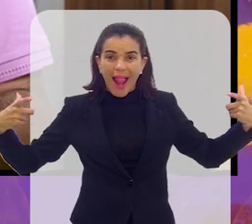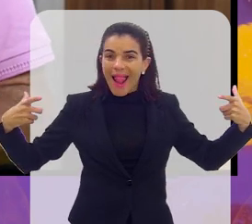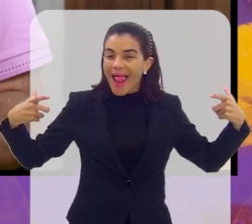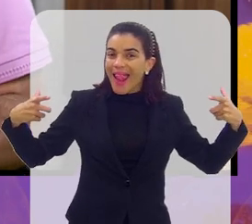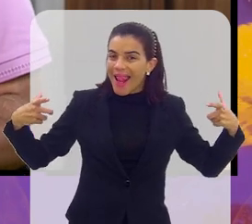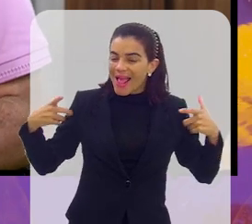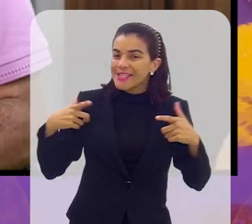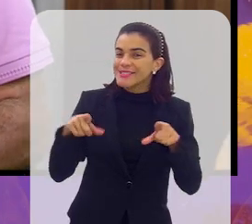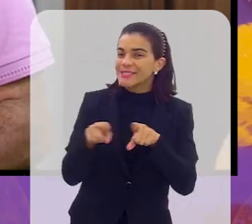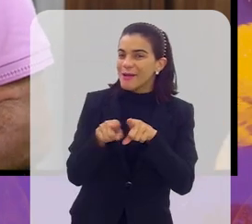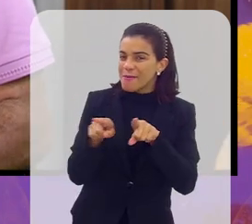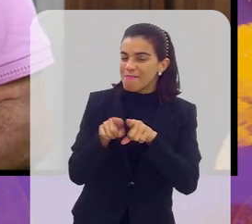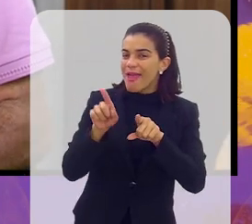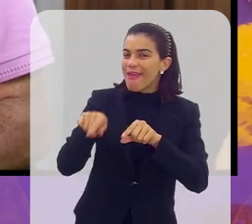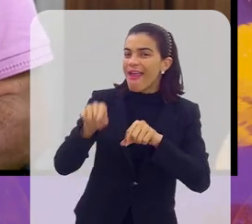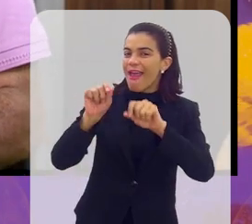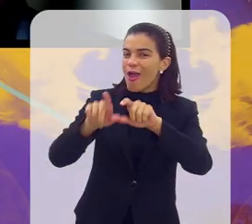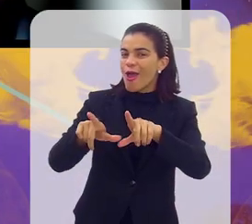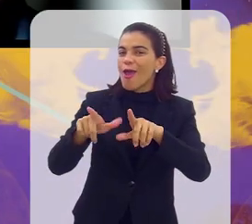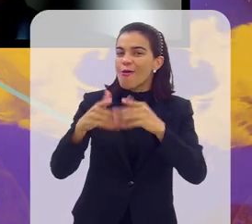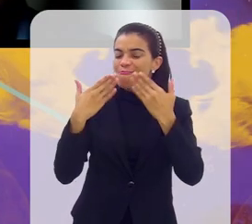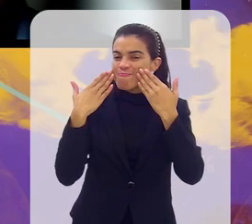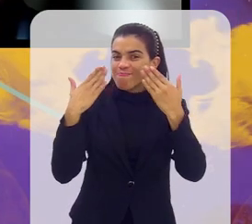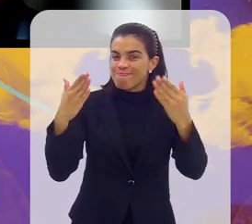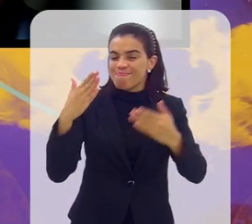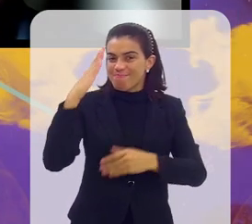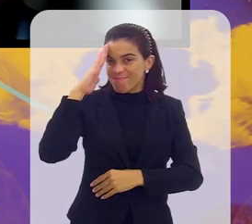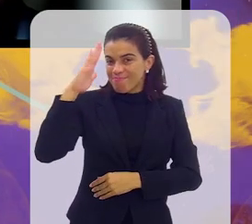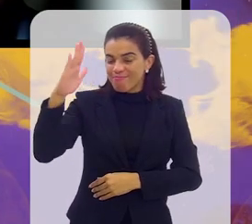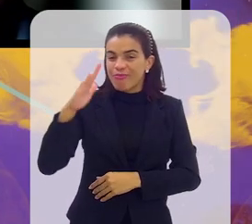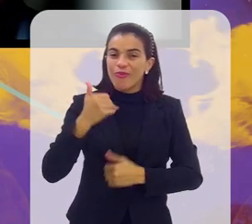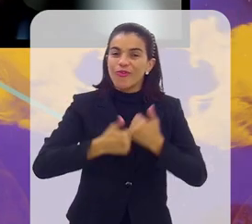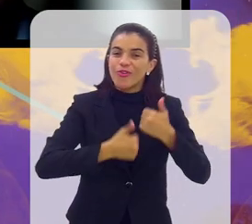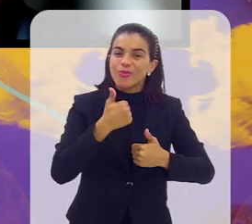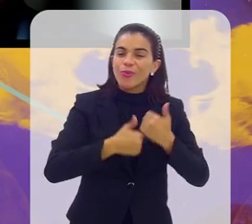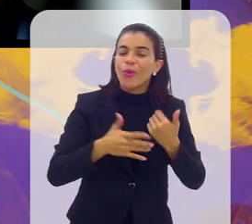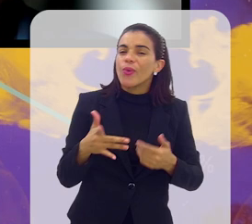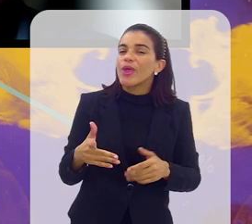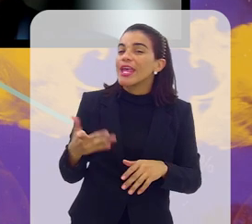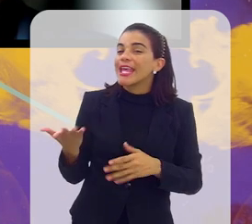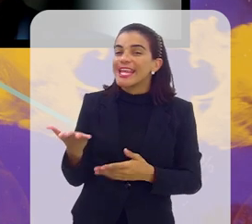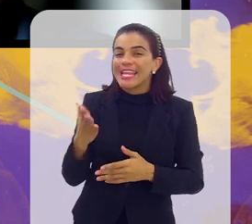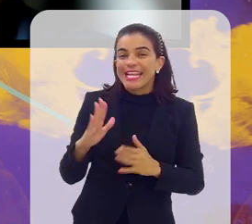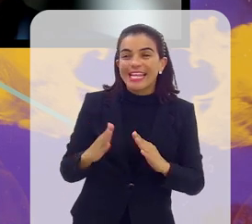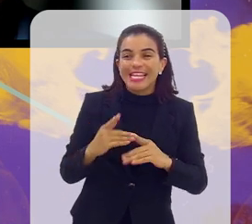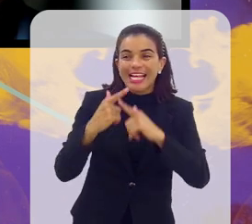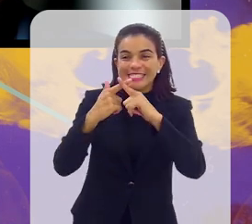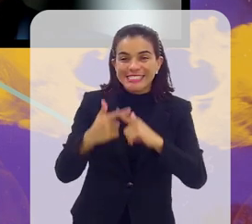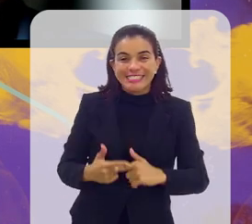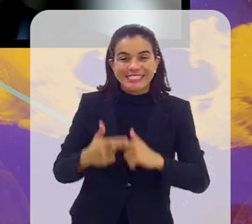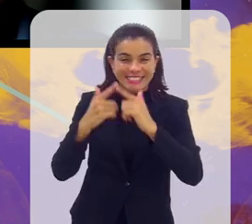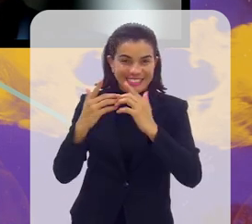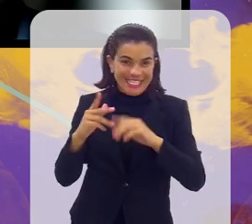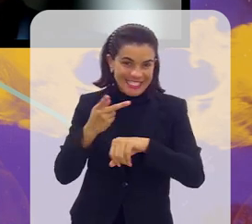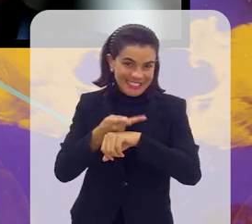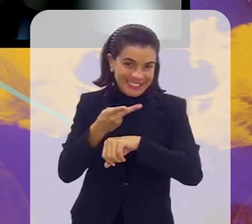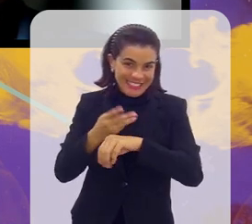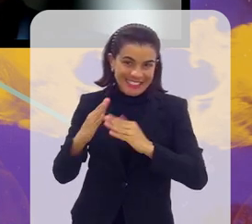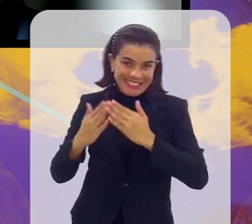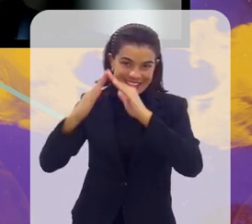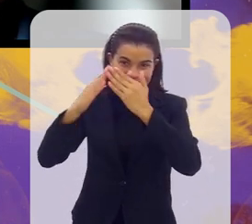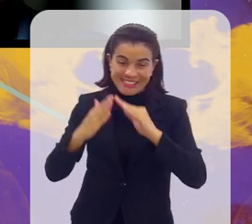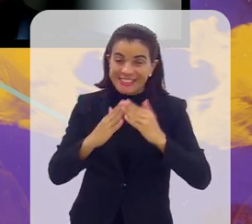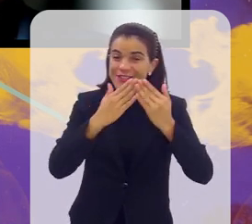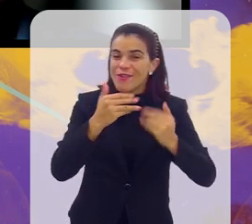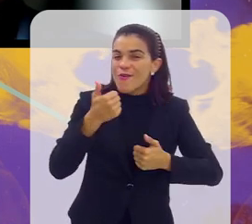um dos destaques do nosso futebol. E na Taça das Favelas, o futebol feminino, o que você pode falar